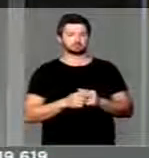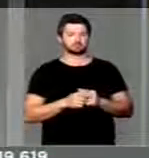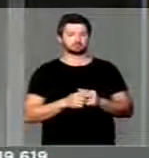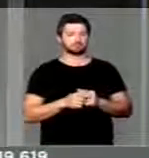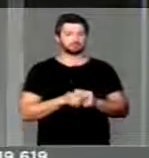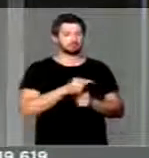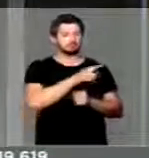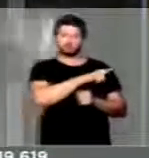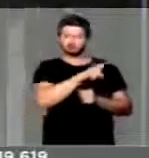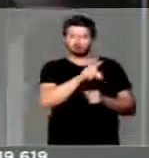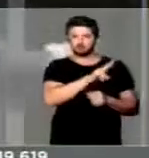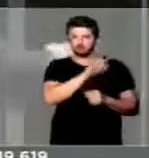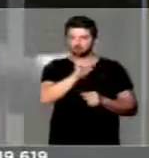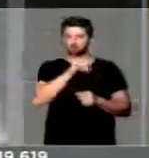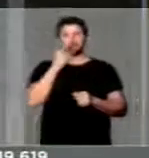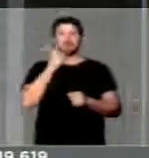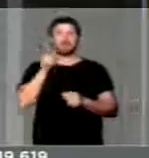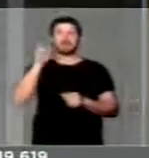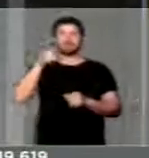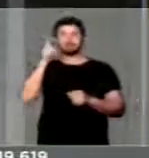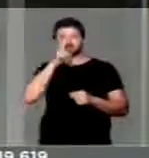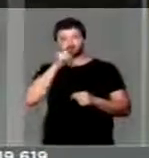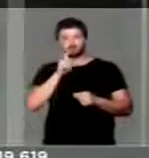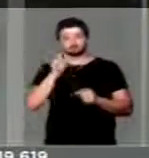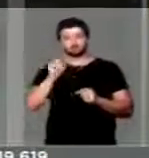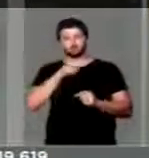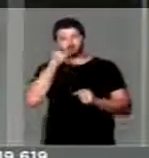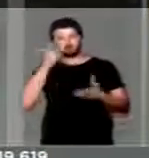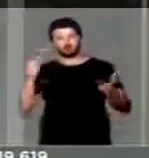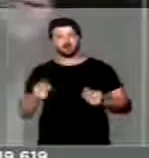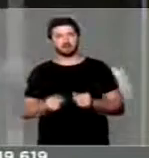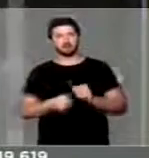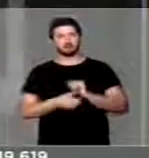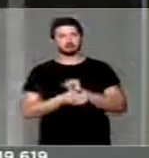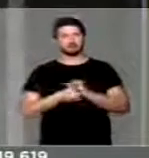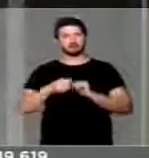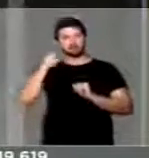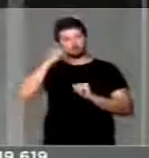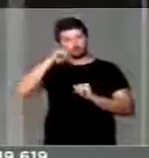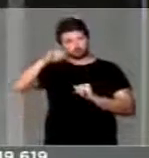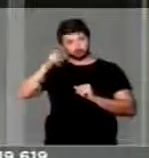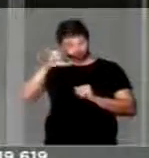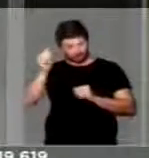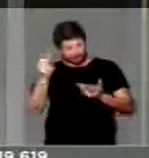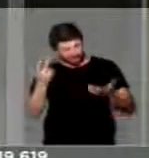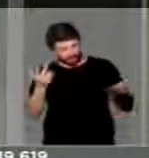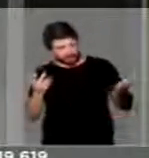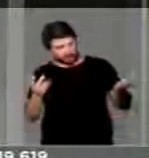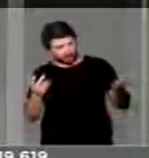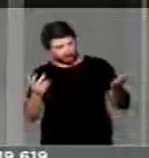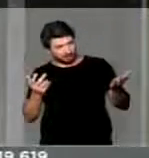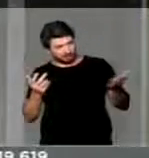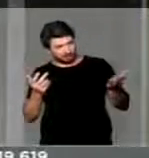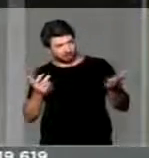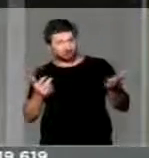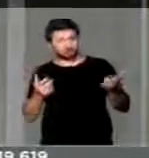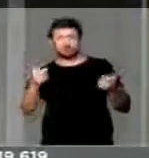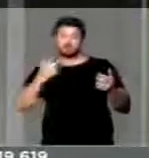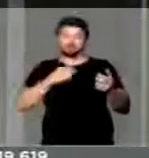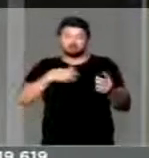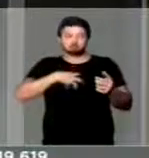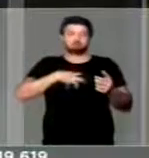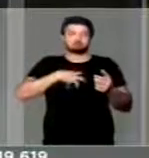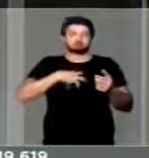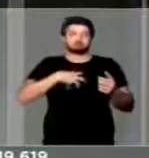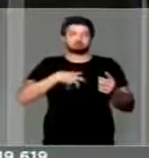não vão Desmentir Aquilo que foi dito Pelo senador Romero Jucá Isso leva a crer